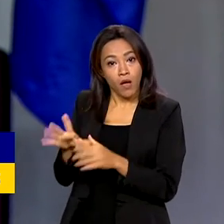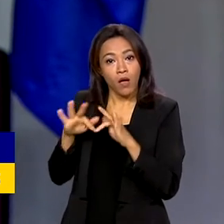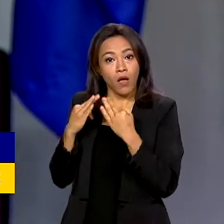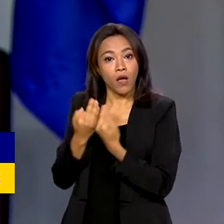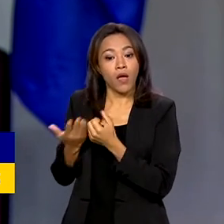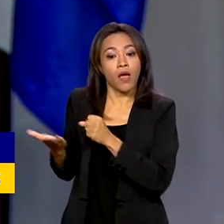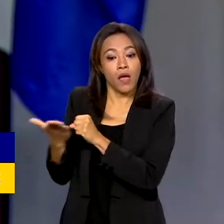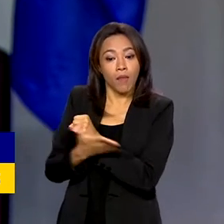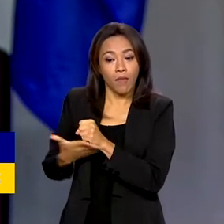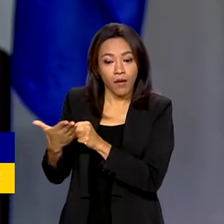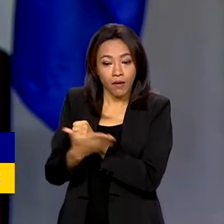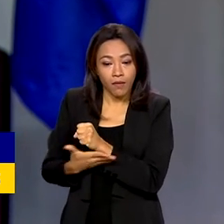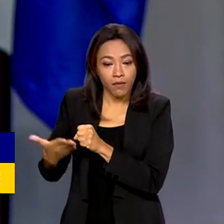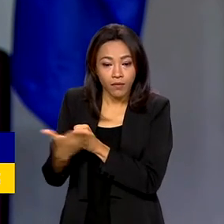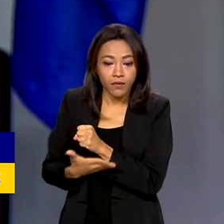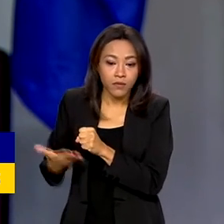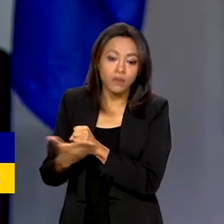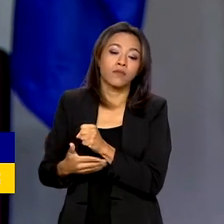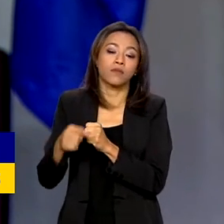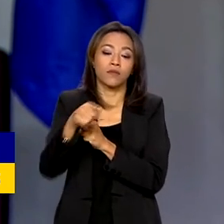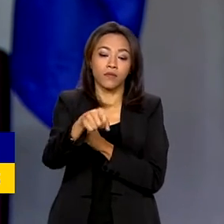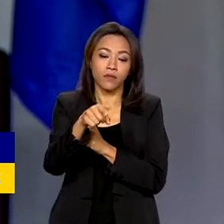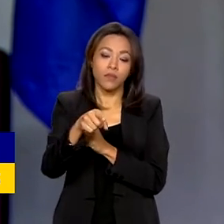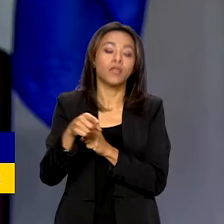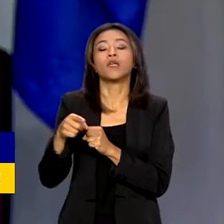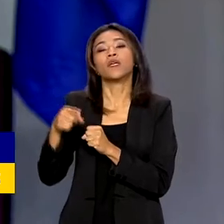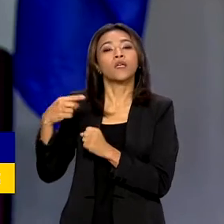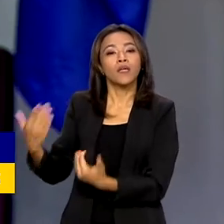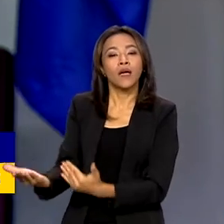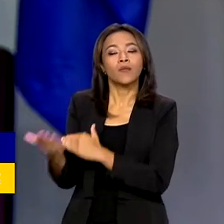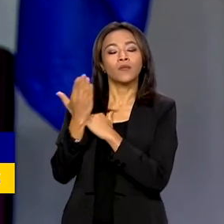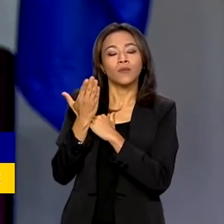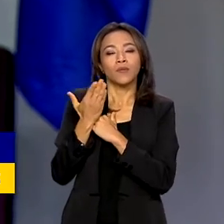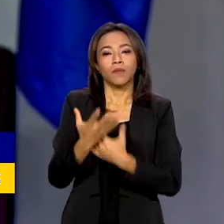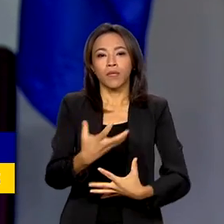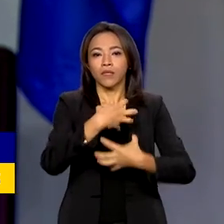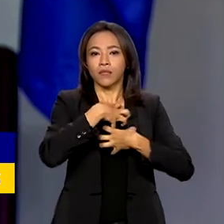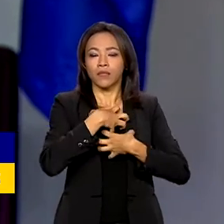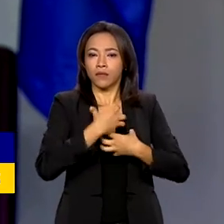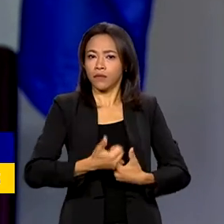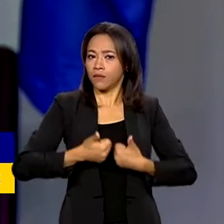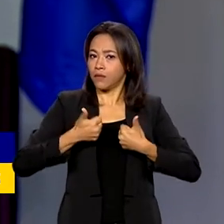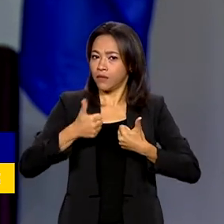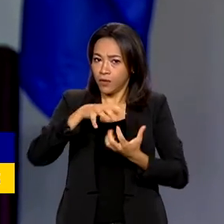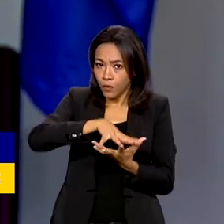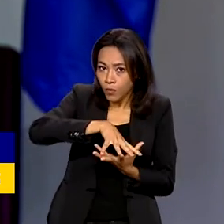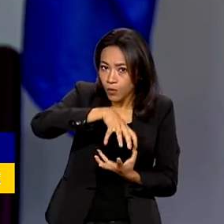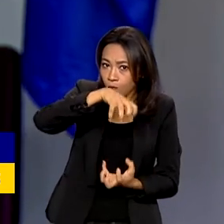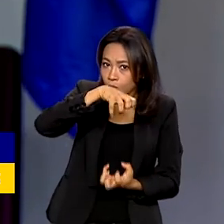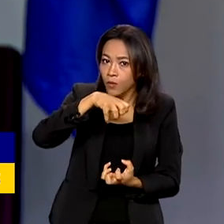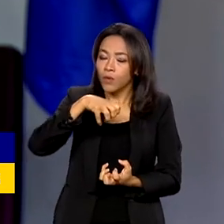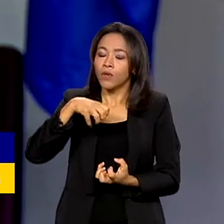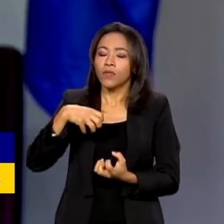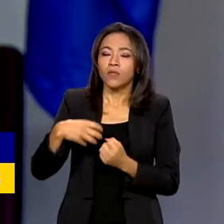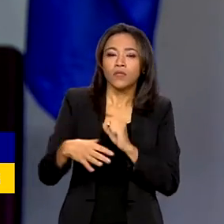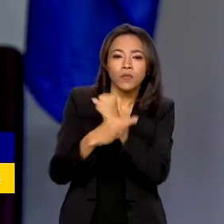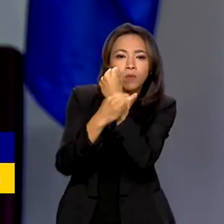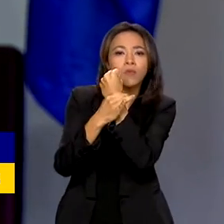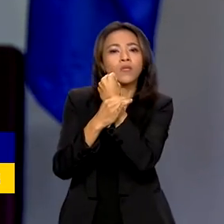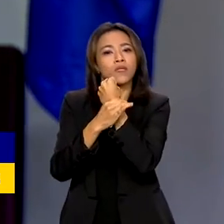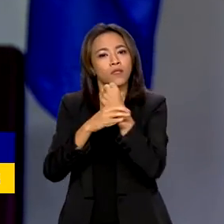A geradora da harmonia necessária para que o idoso encontre amparo ao